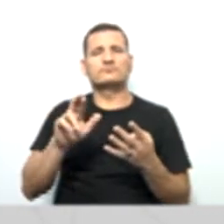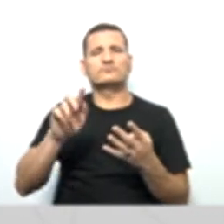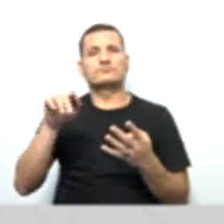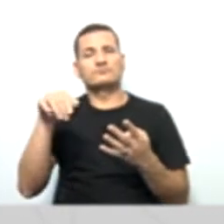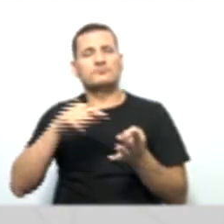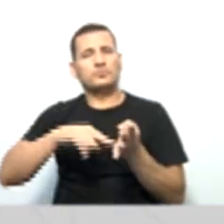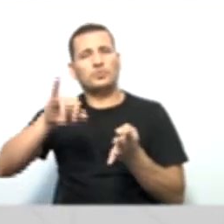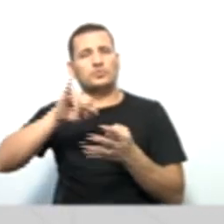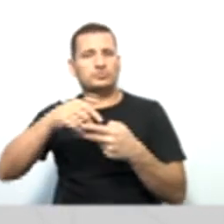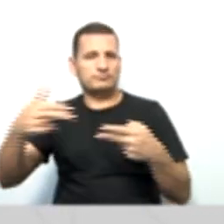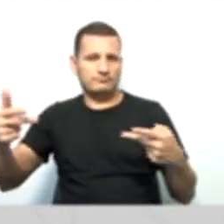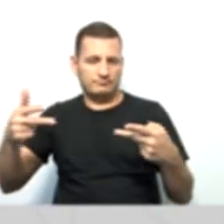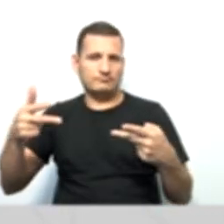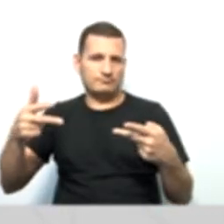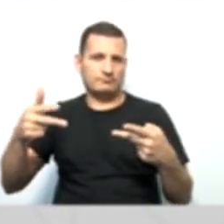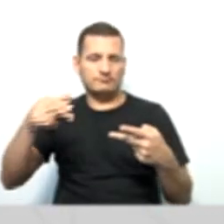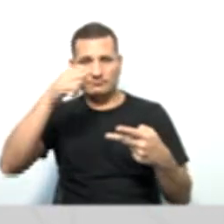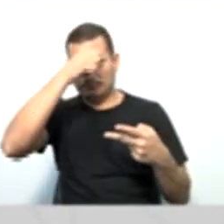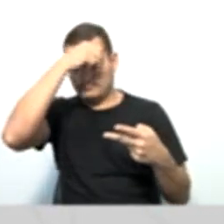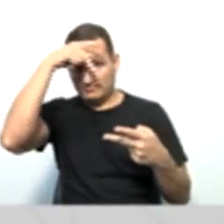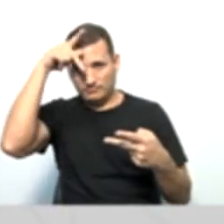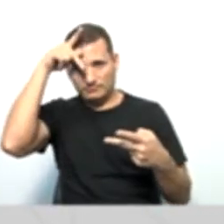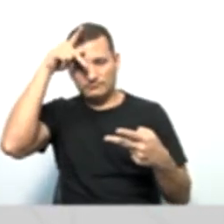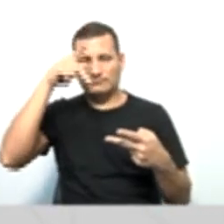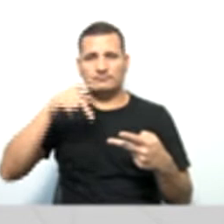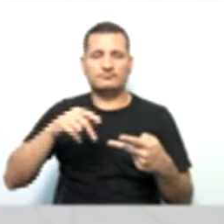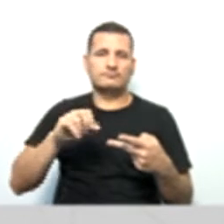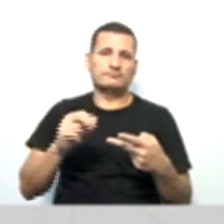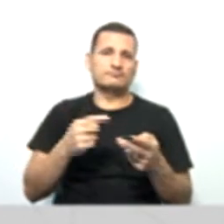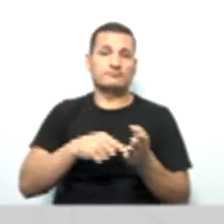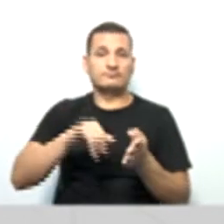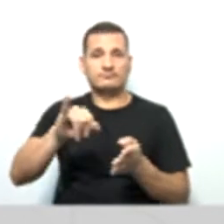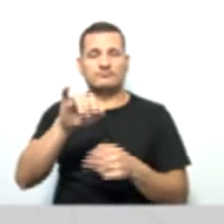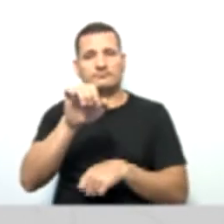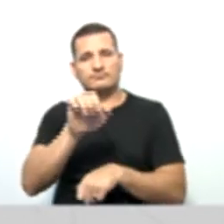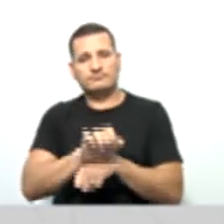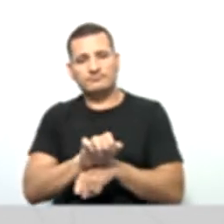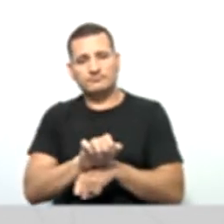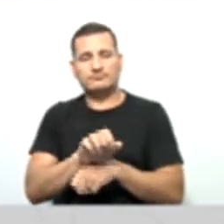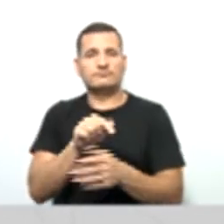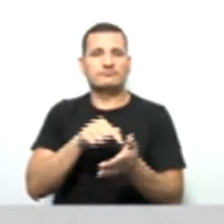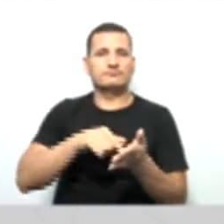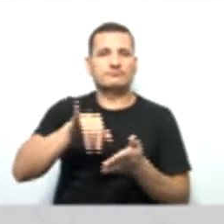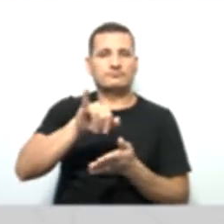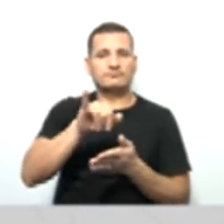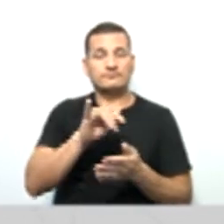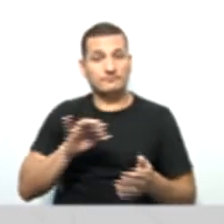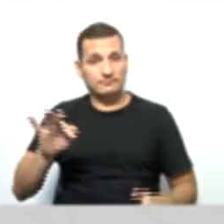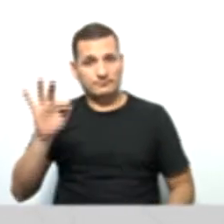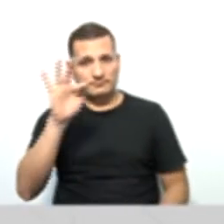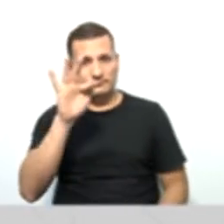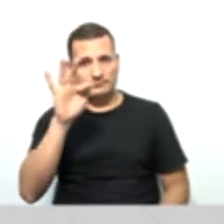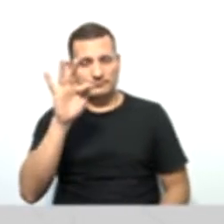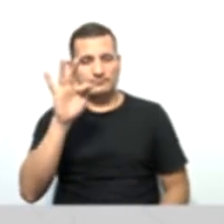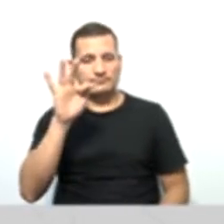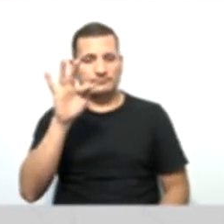inerentes. Impostos municipais, impostos estaduais, impostos federais,